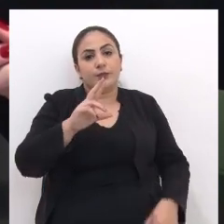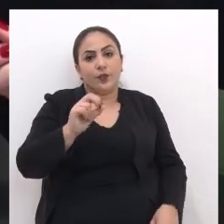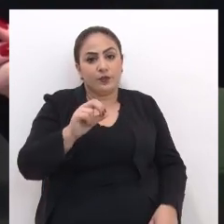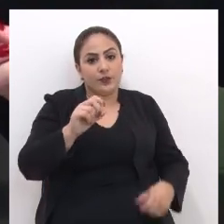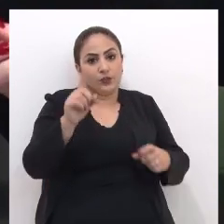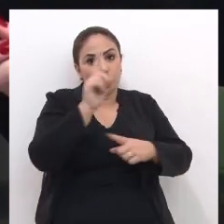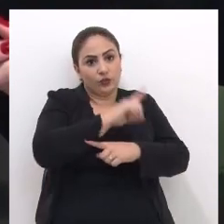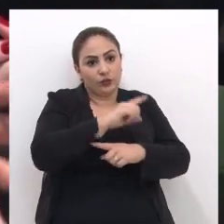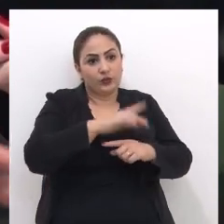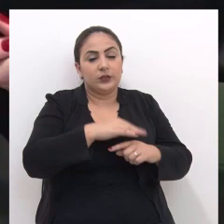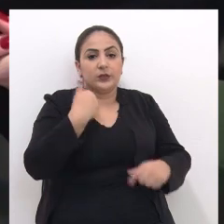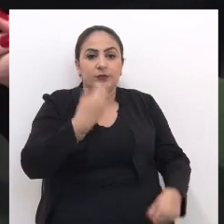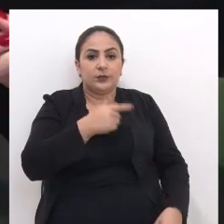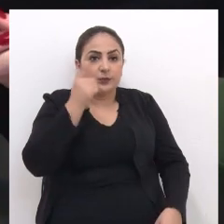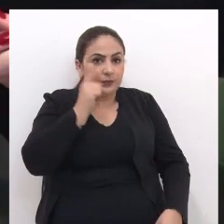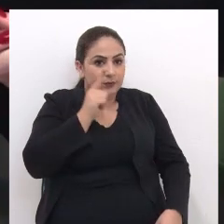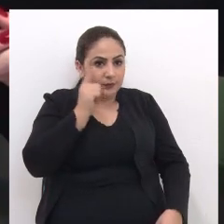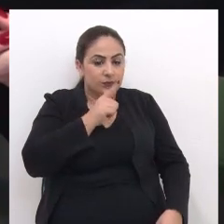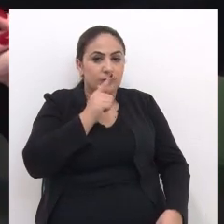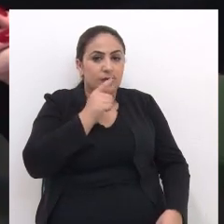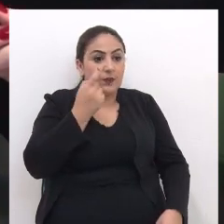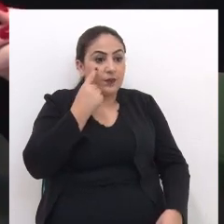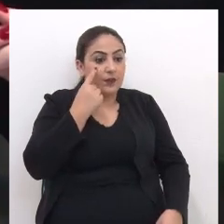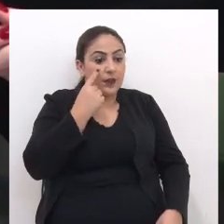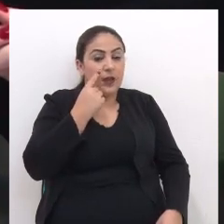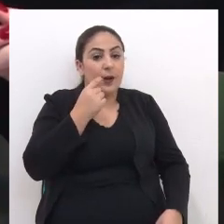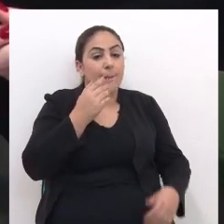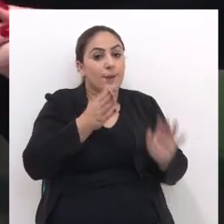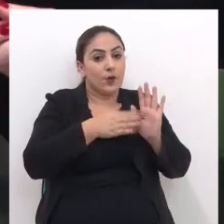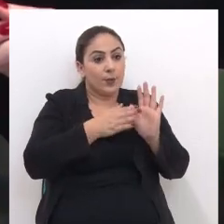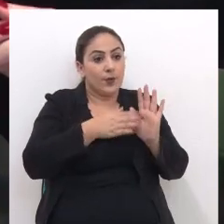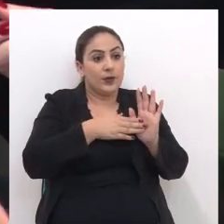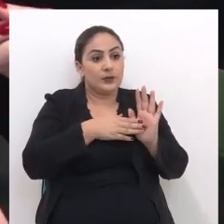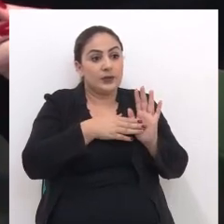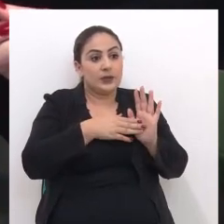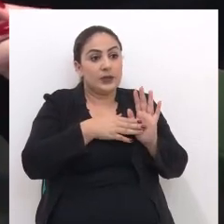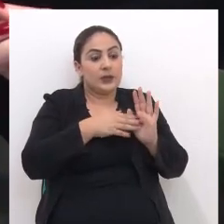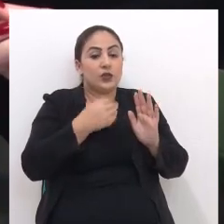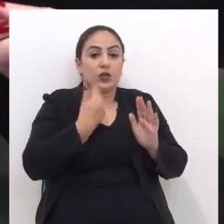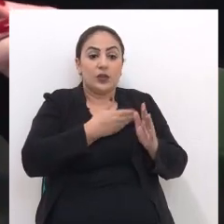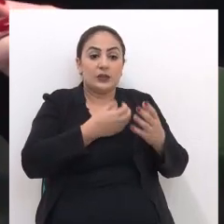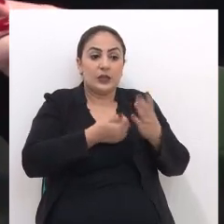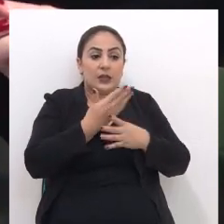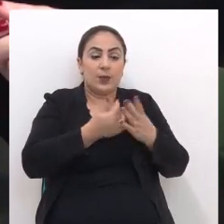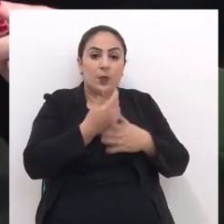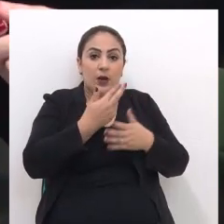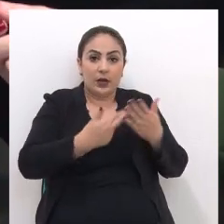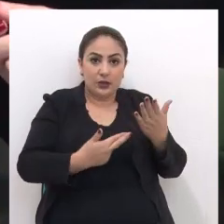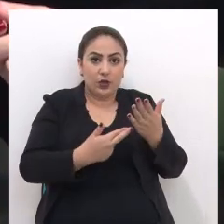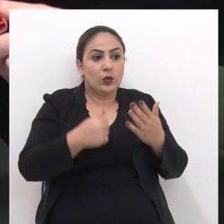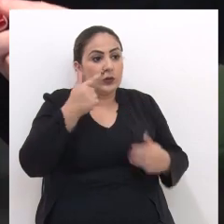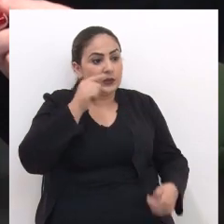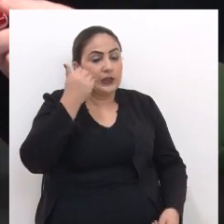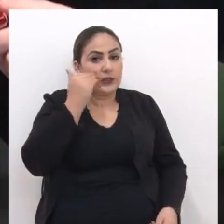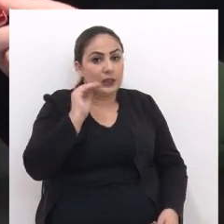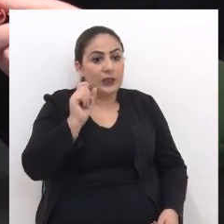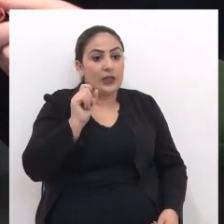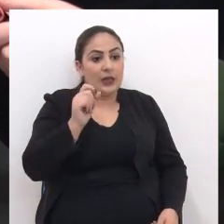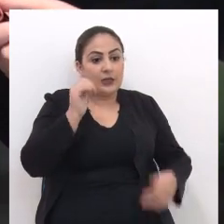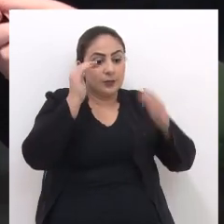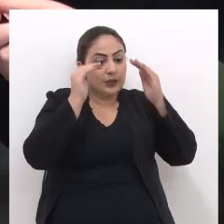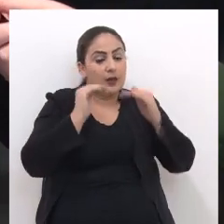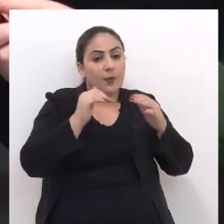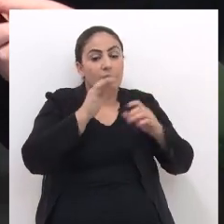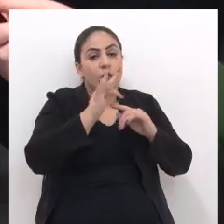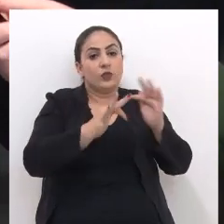dias Para que nós pudéssemos Tomar a ciência Da proposta E nós emitimos O parecer favorável Por entender Que além de